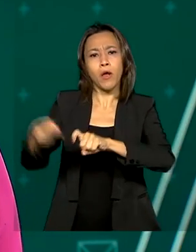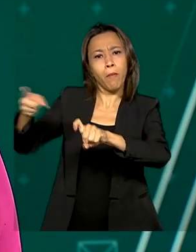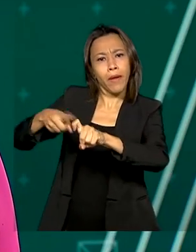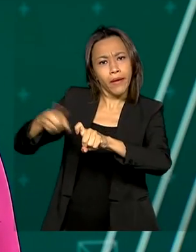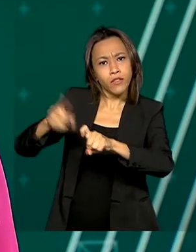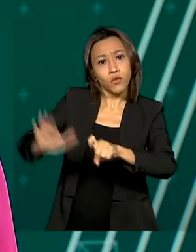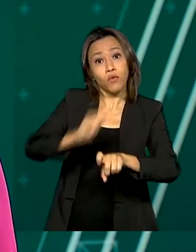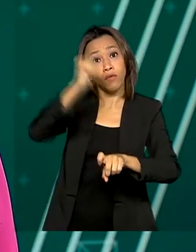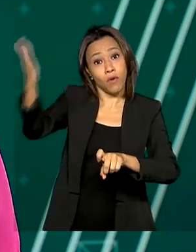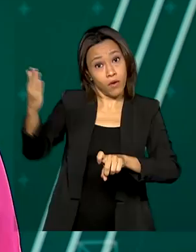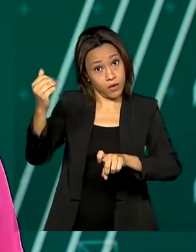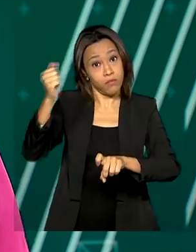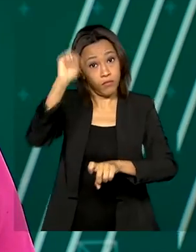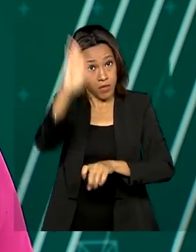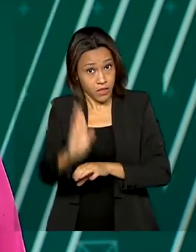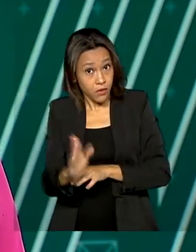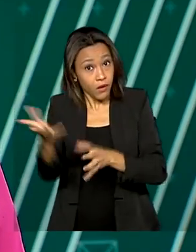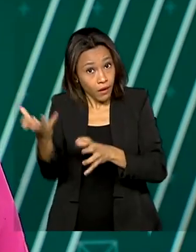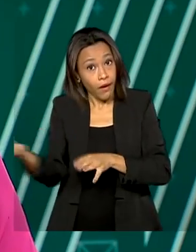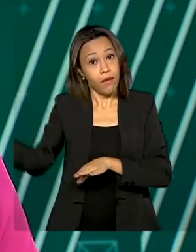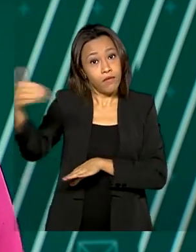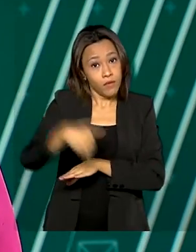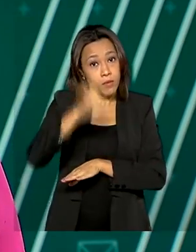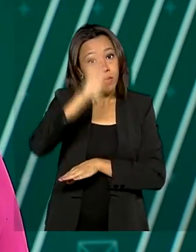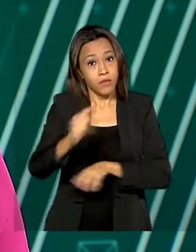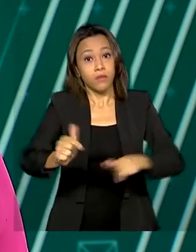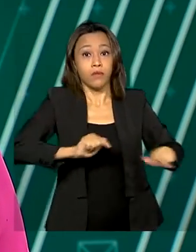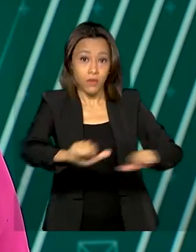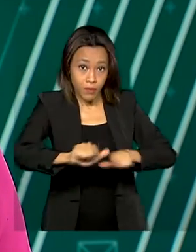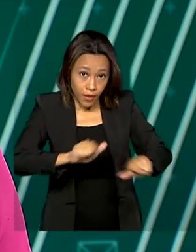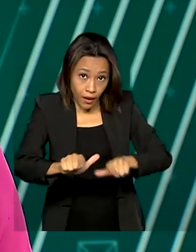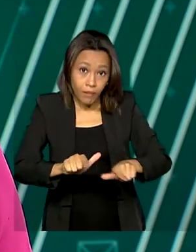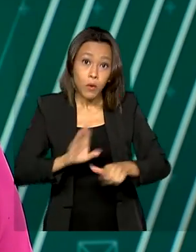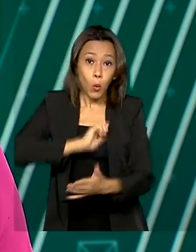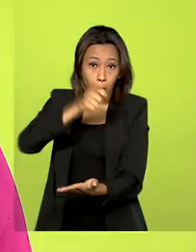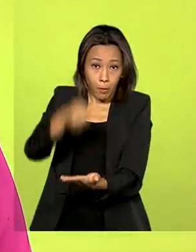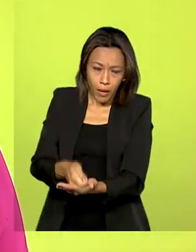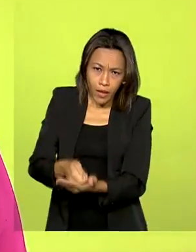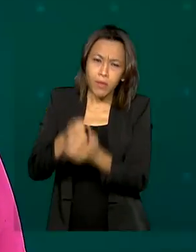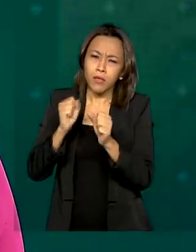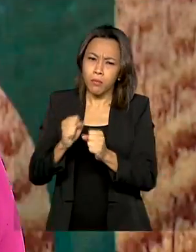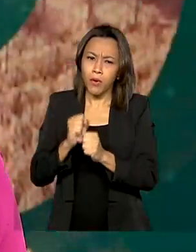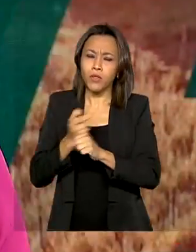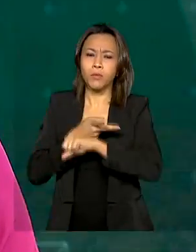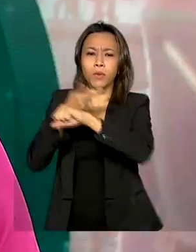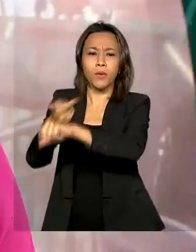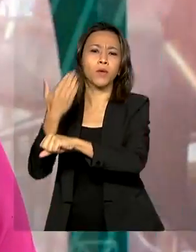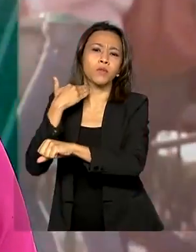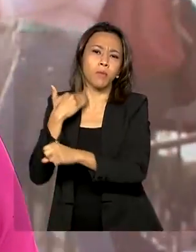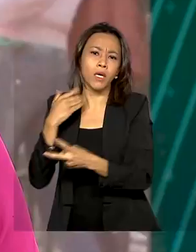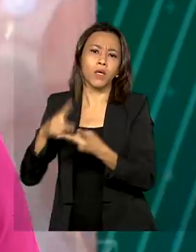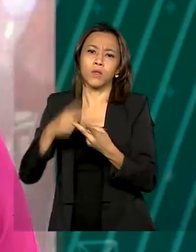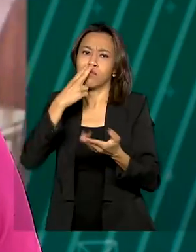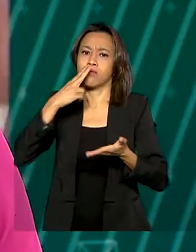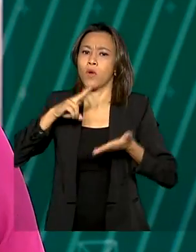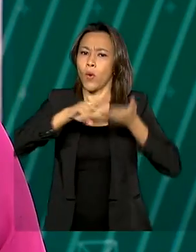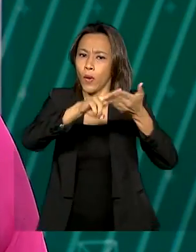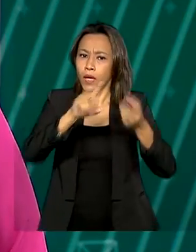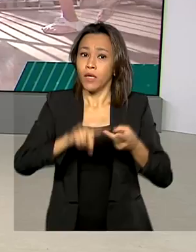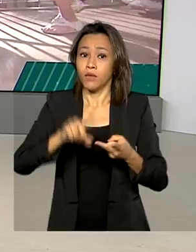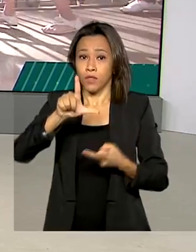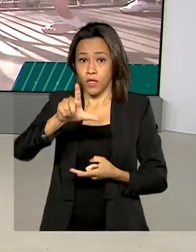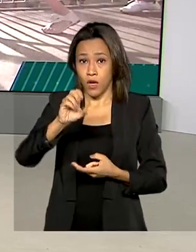universidades estrangeiras e querem trabalhar aqui no Brasil. O pagamento pode ser feito nas agências bancárias, correios e casas